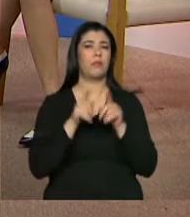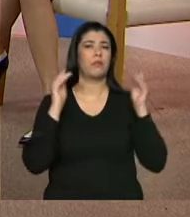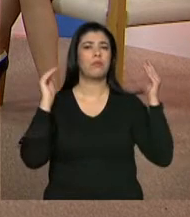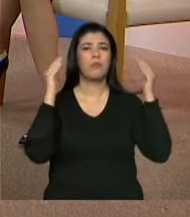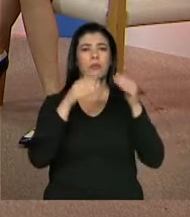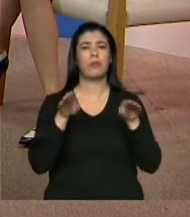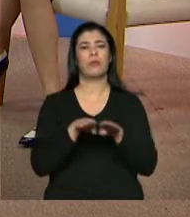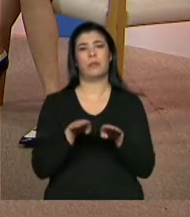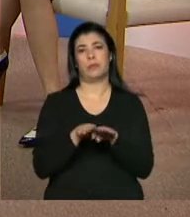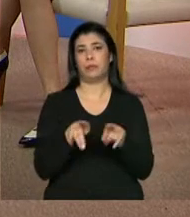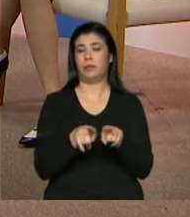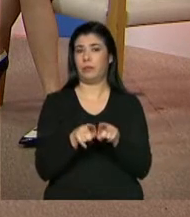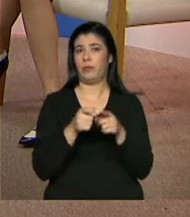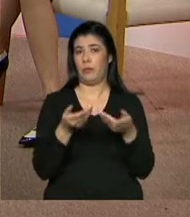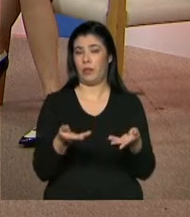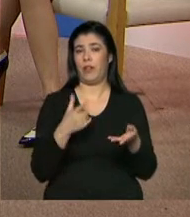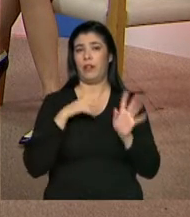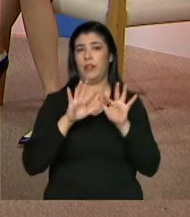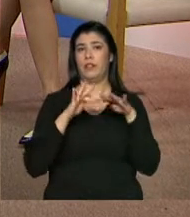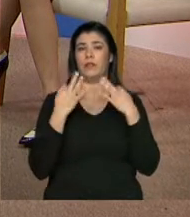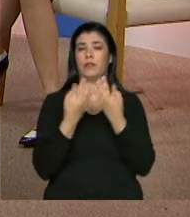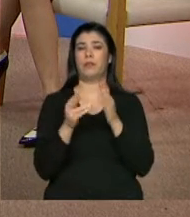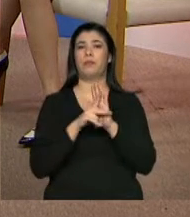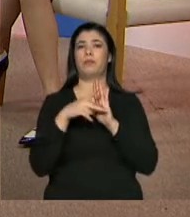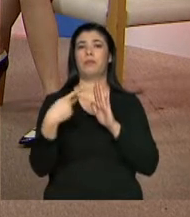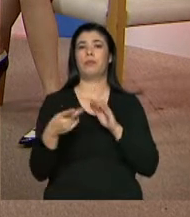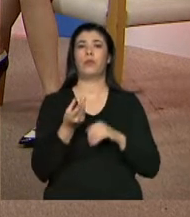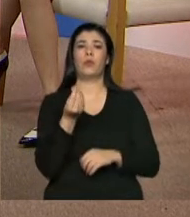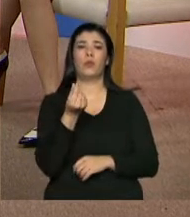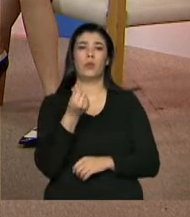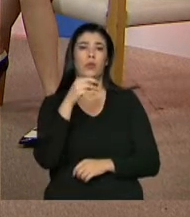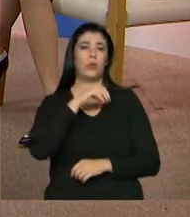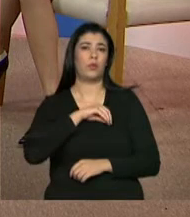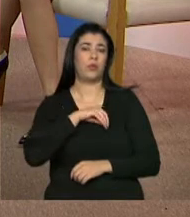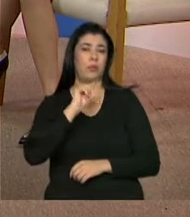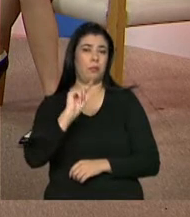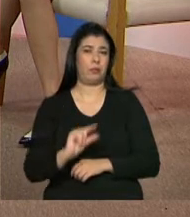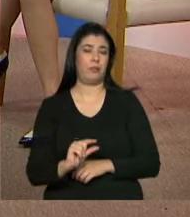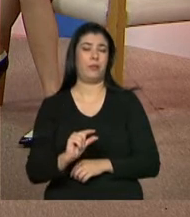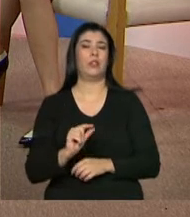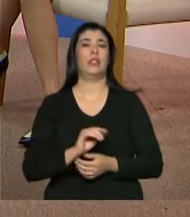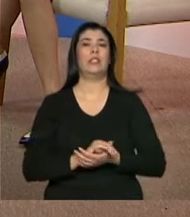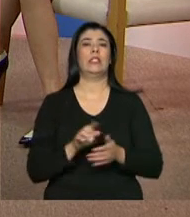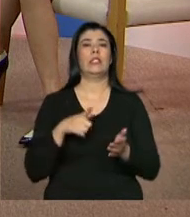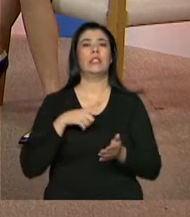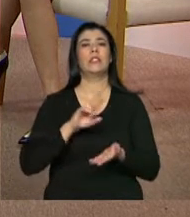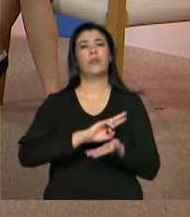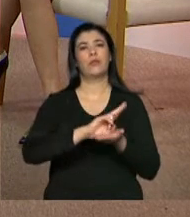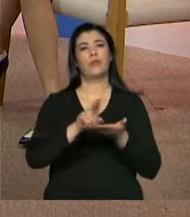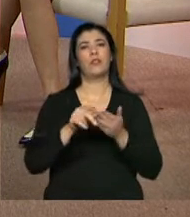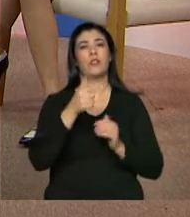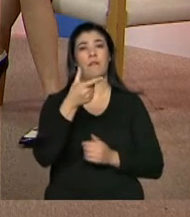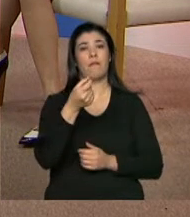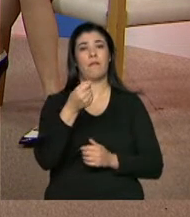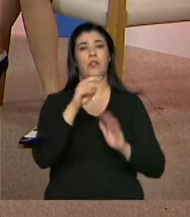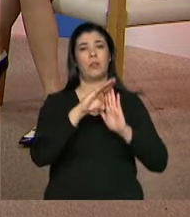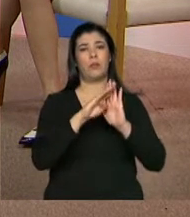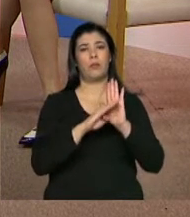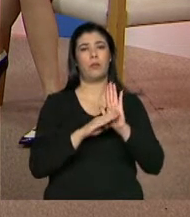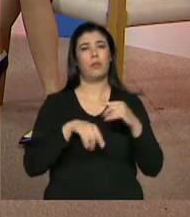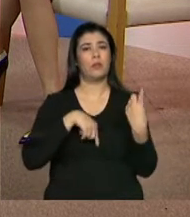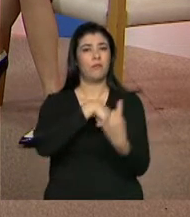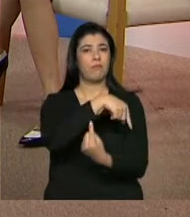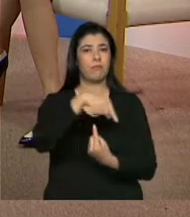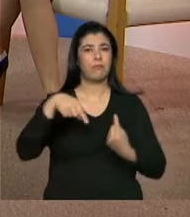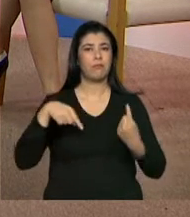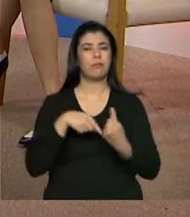né? Que são as famílias de baixa renda no Brasil. E nós temos aí esses 20 programas que mais ou menos circulam no